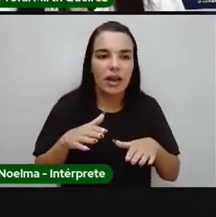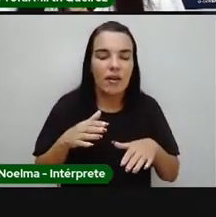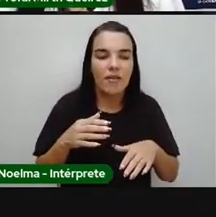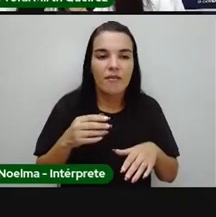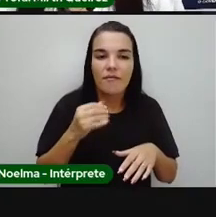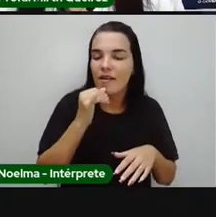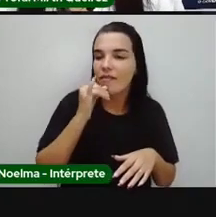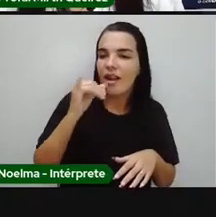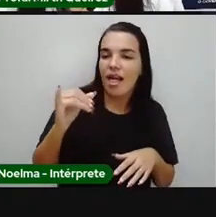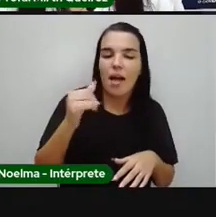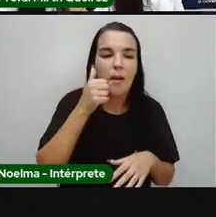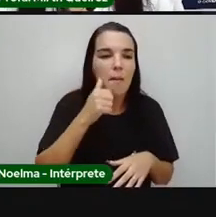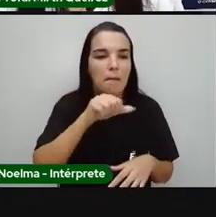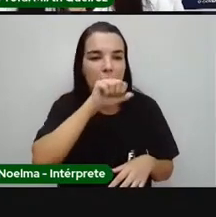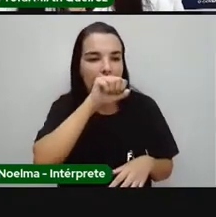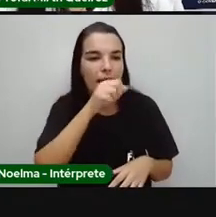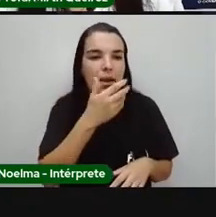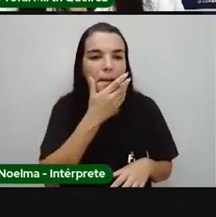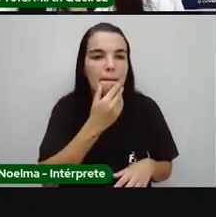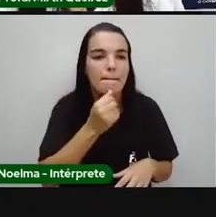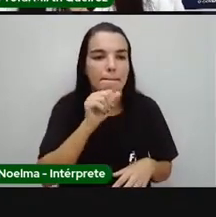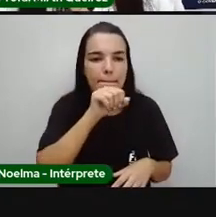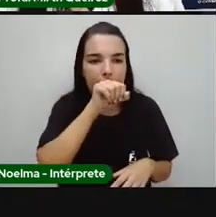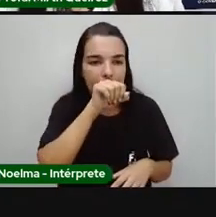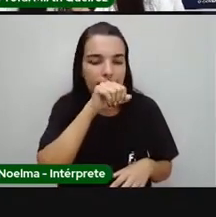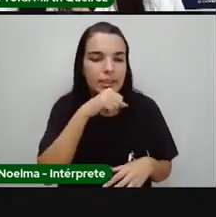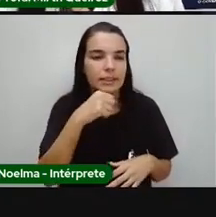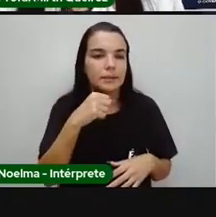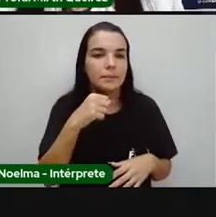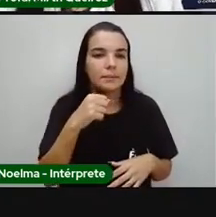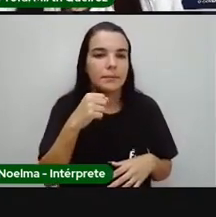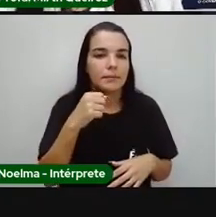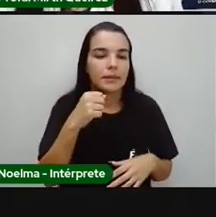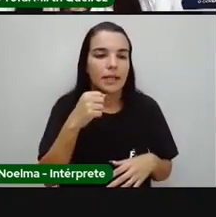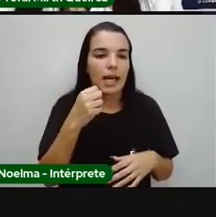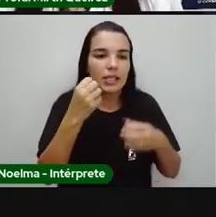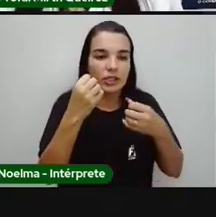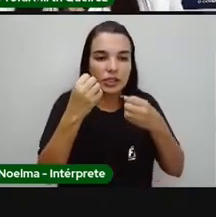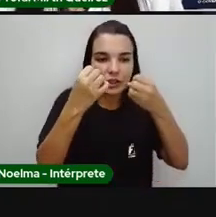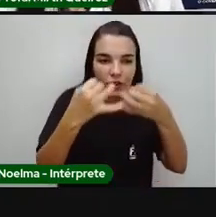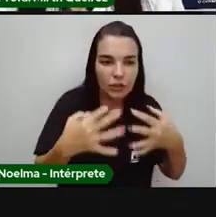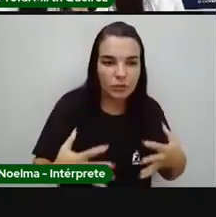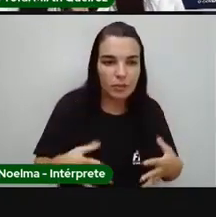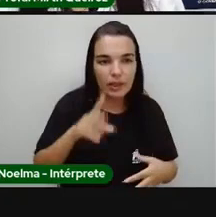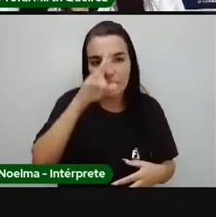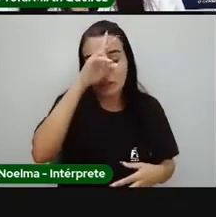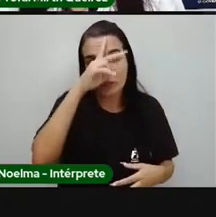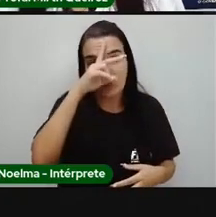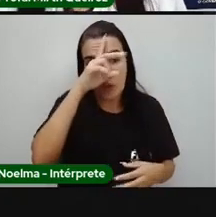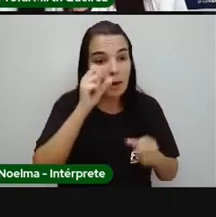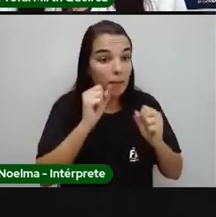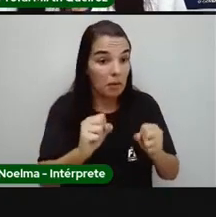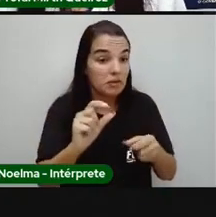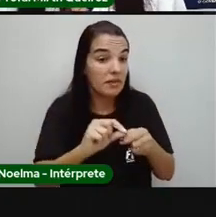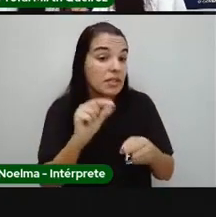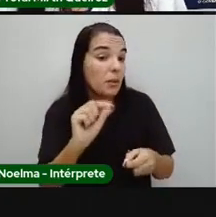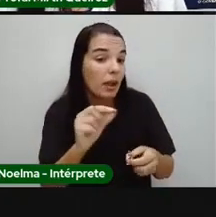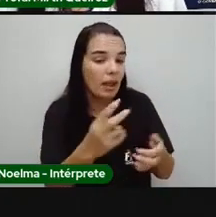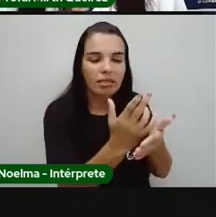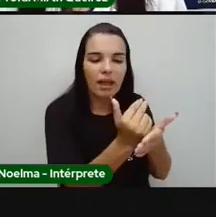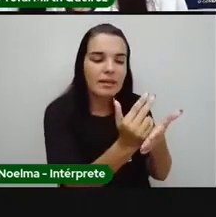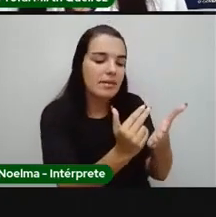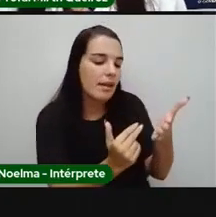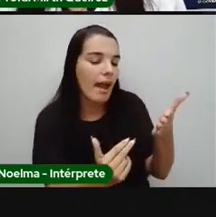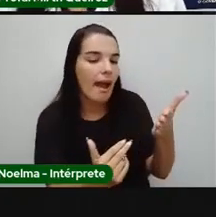ou você pode fazer também esse resumo e essa síntese de forma escrita, através de desenhos. Isso,